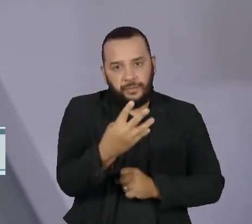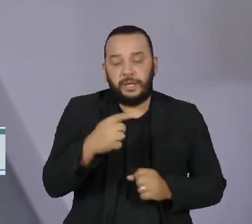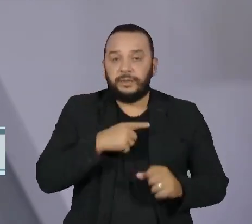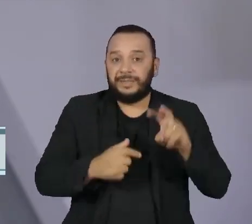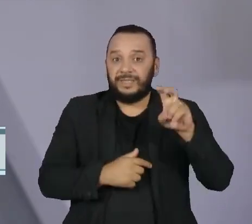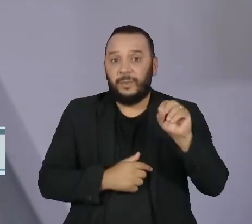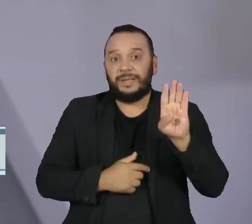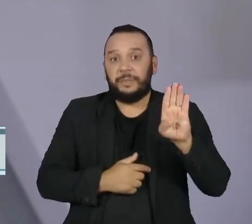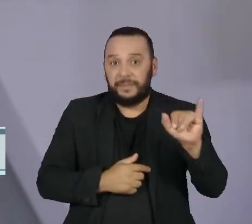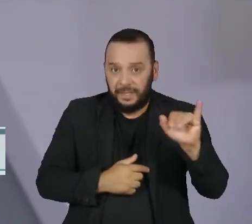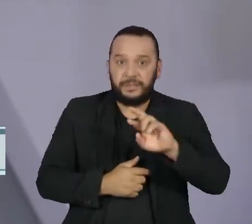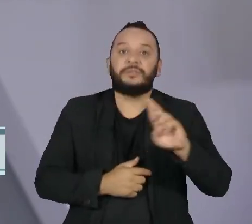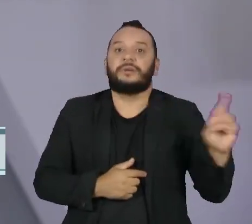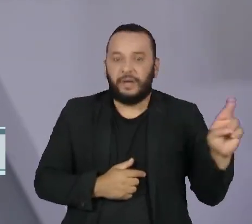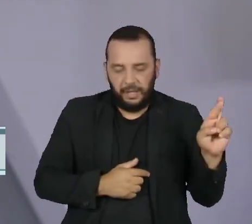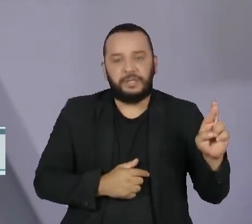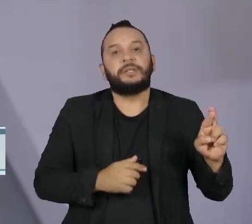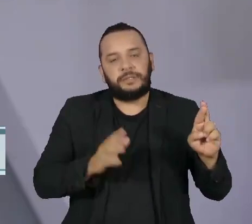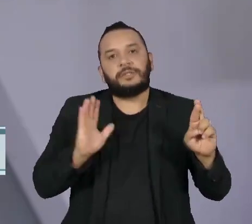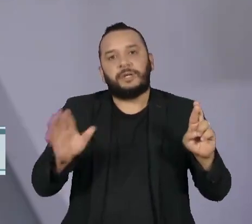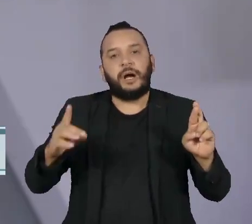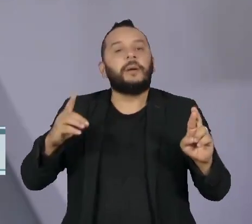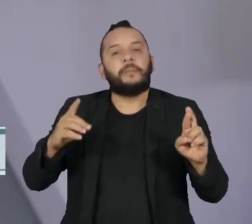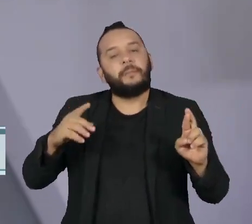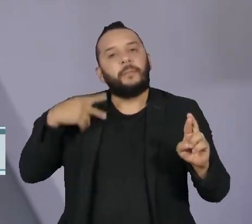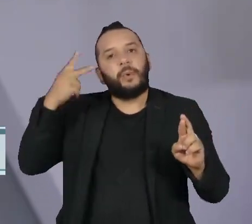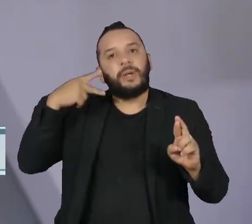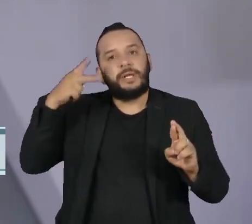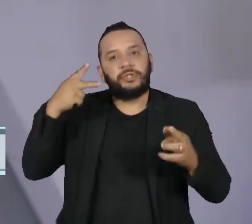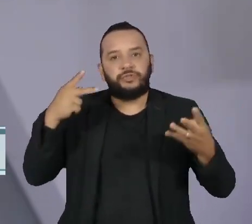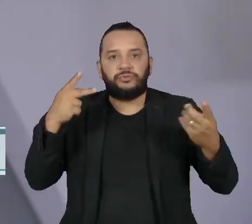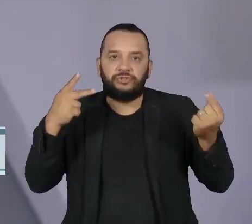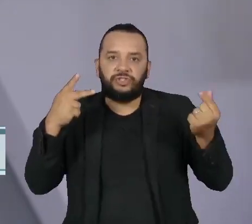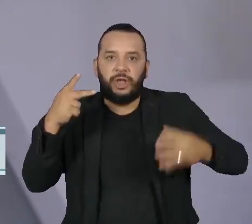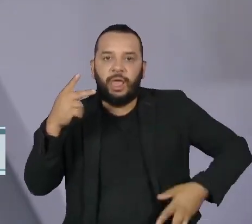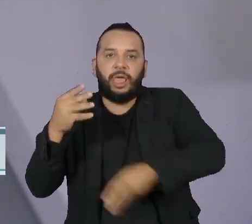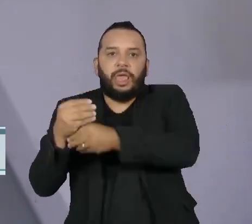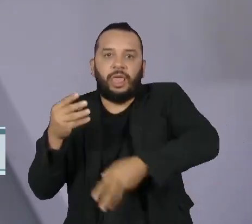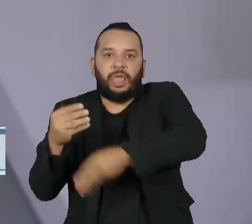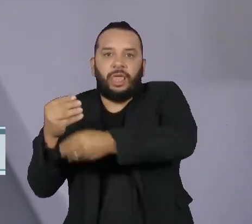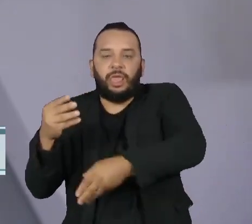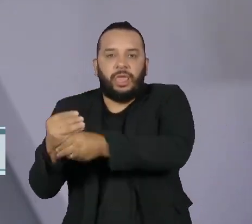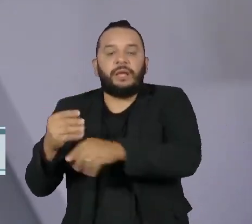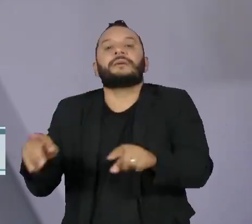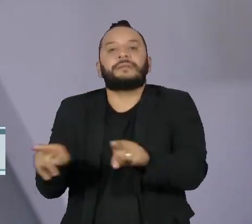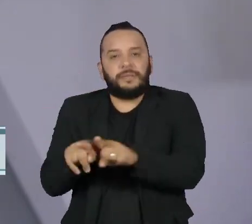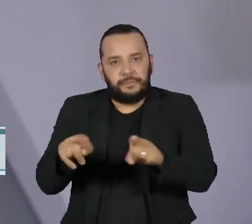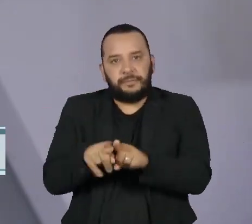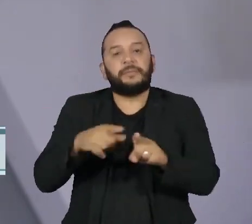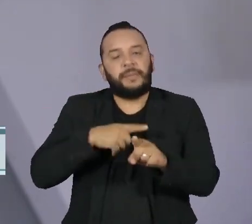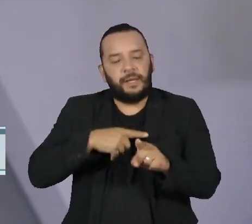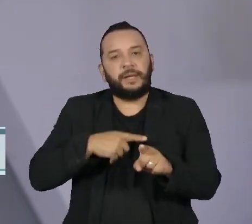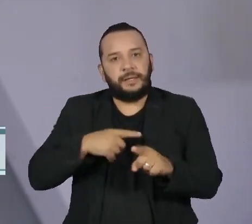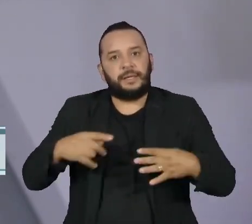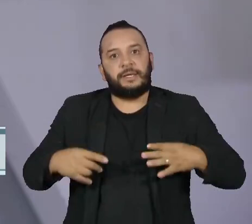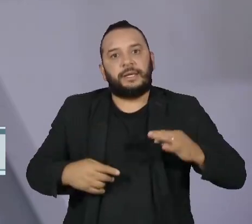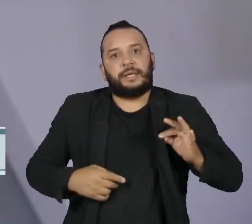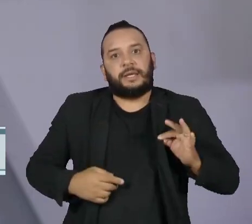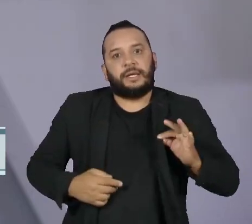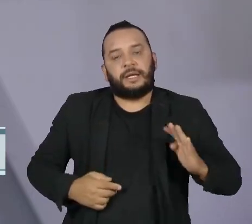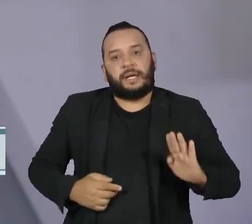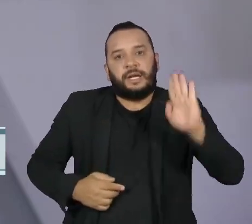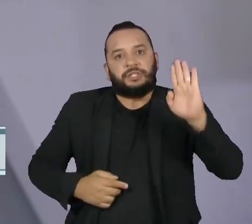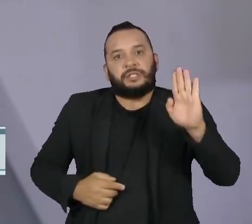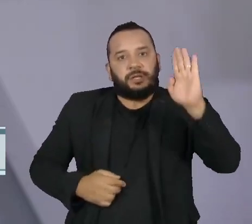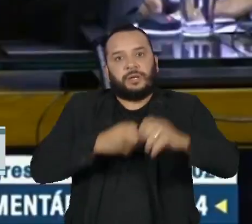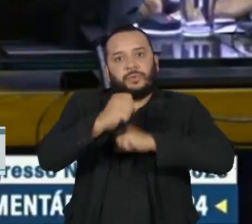bilhões de reais para emendas parlamentares. E ainda turbina o fundo que vai financiar as eleições municipais do